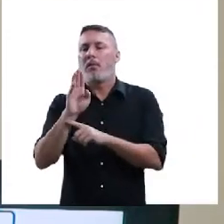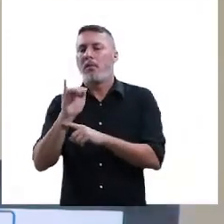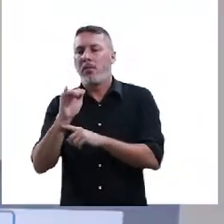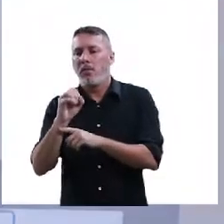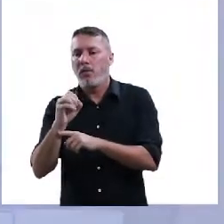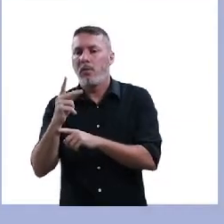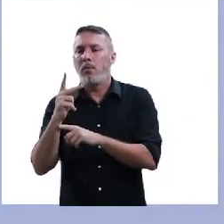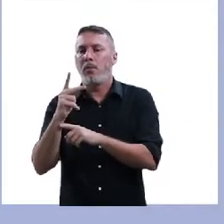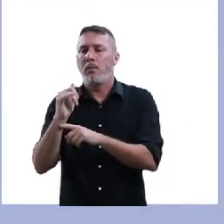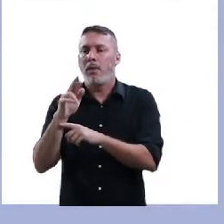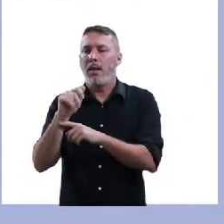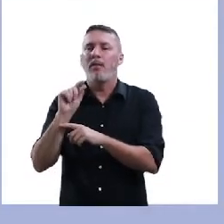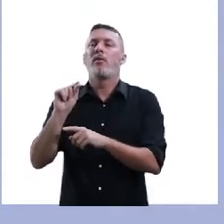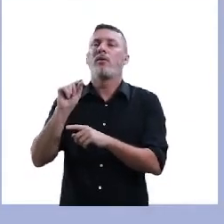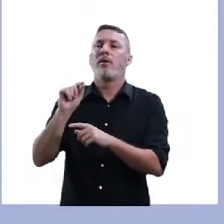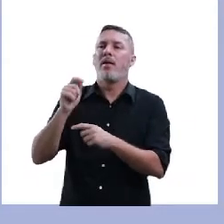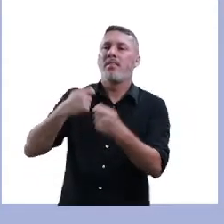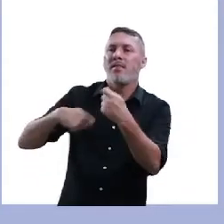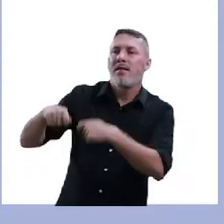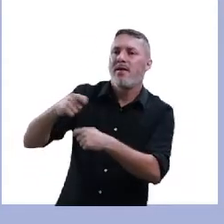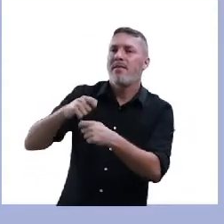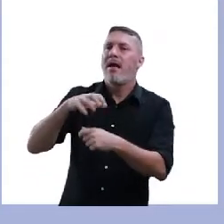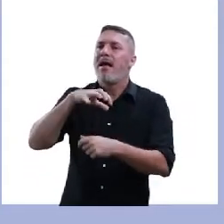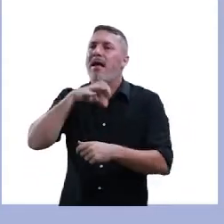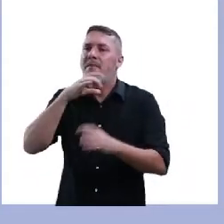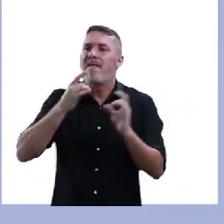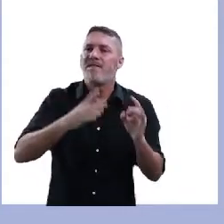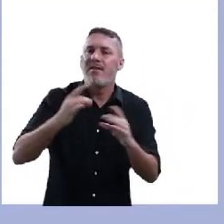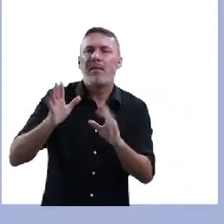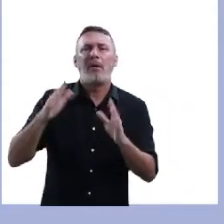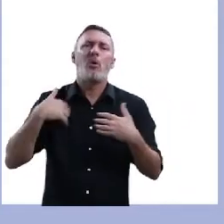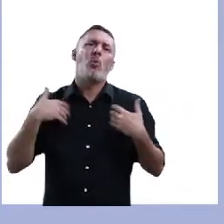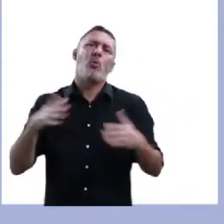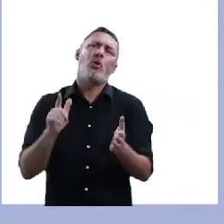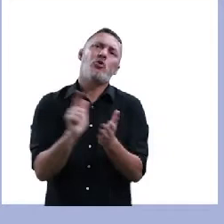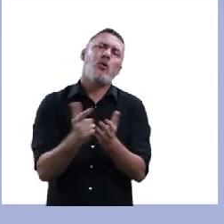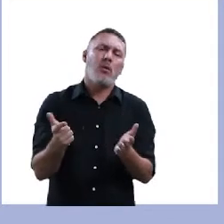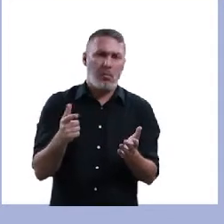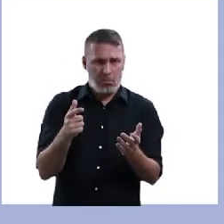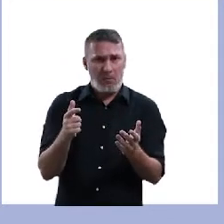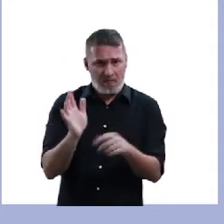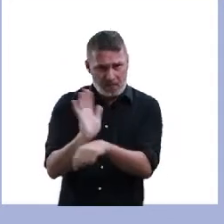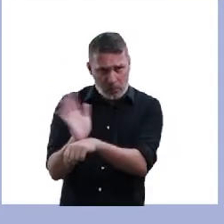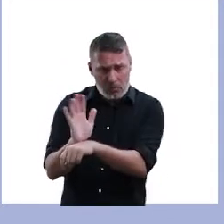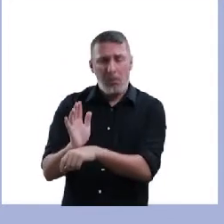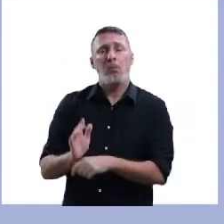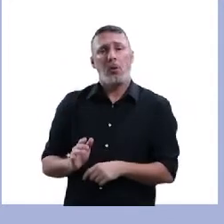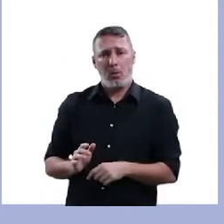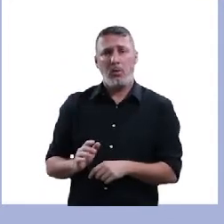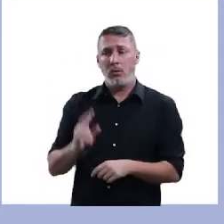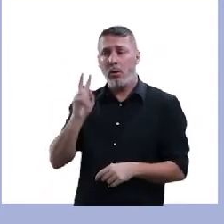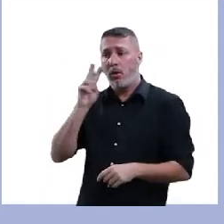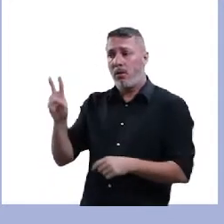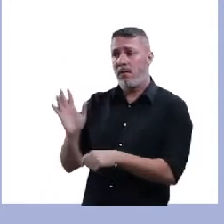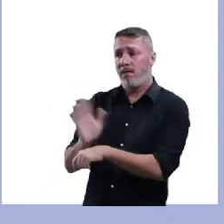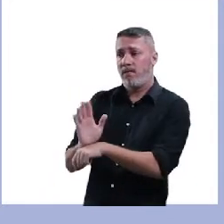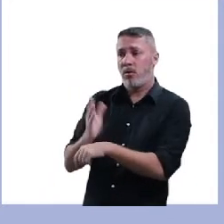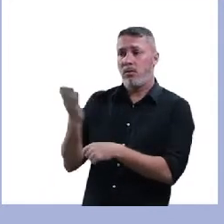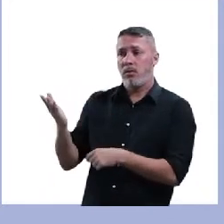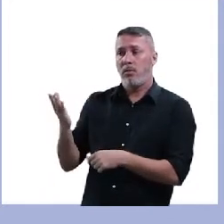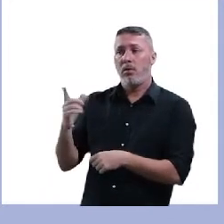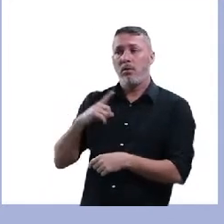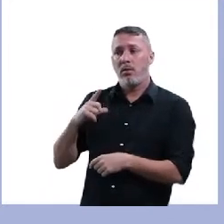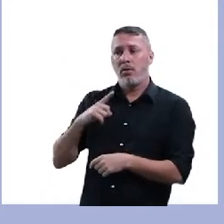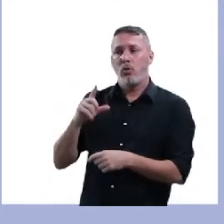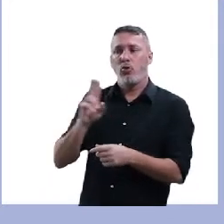Aqui, o filme norte-americano Rio, ótimo instrumento para trabalhar o tráfico de animais silvestres, né? Ele